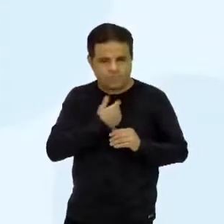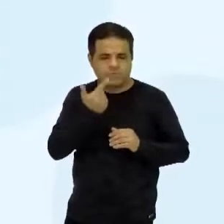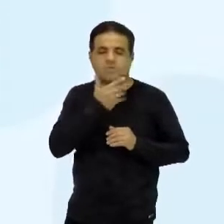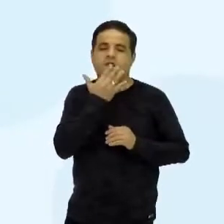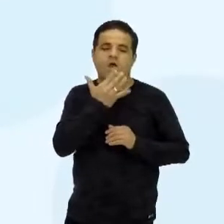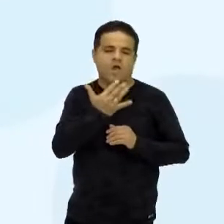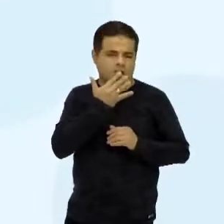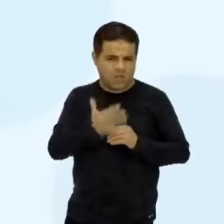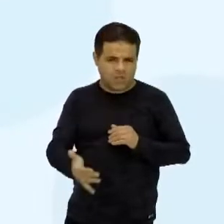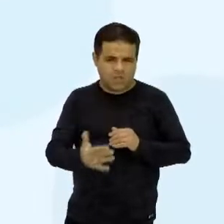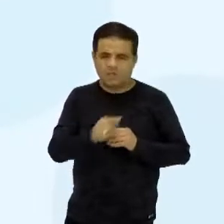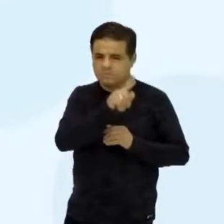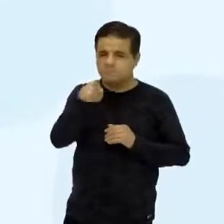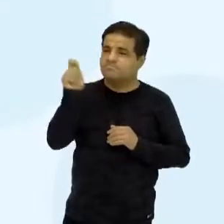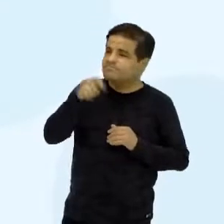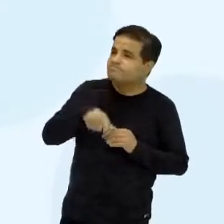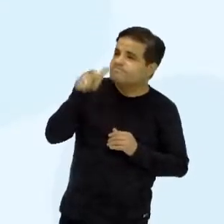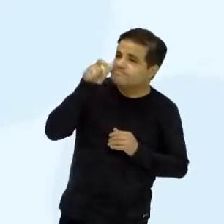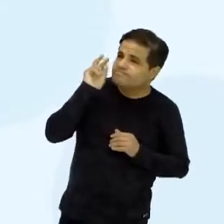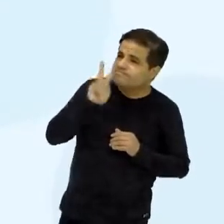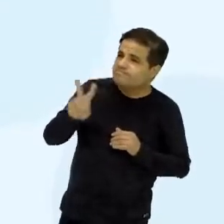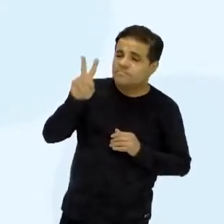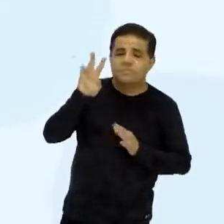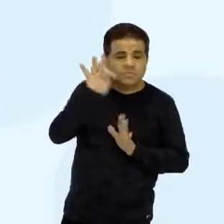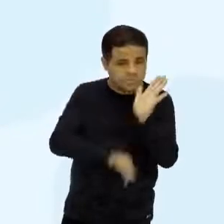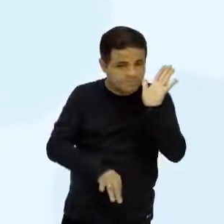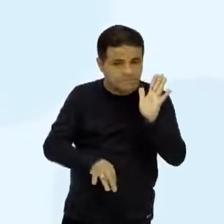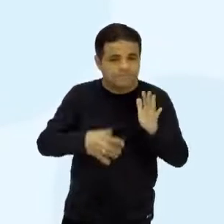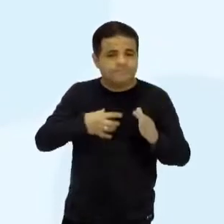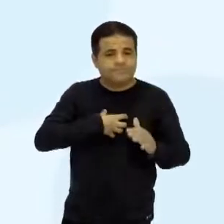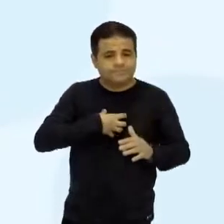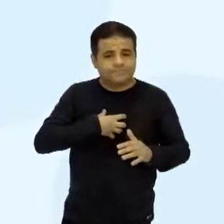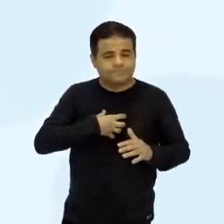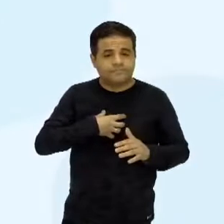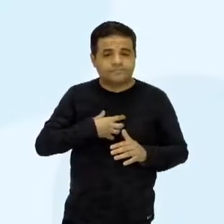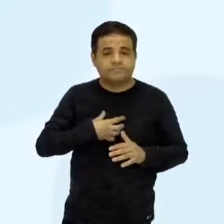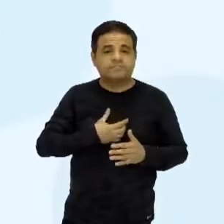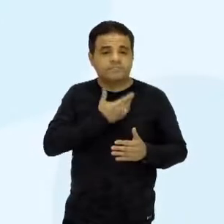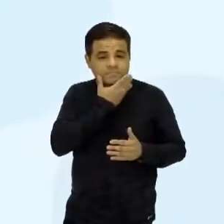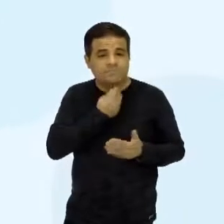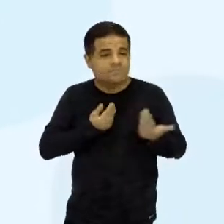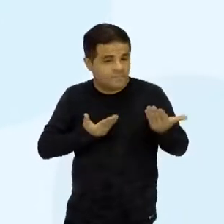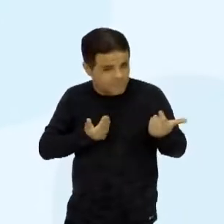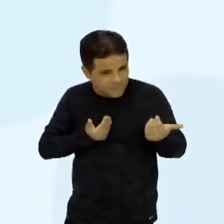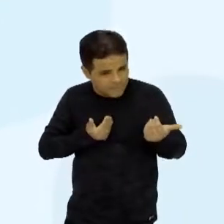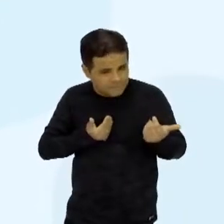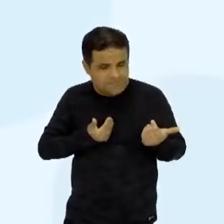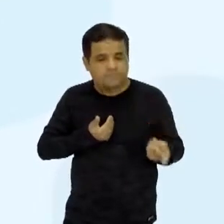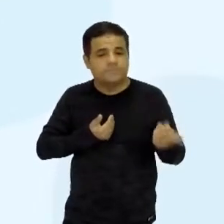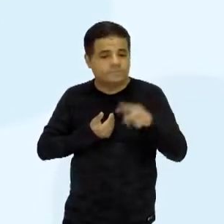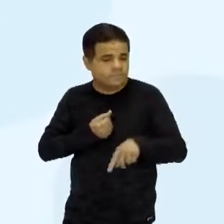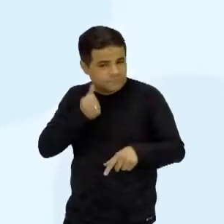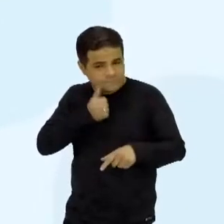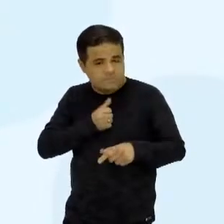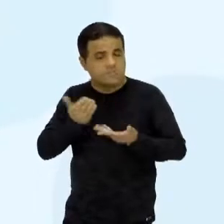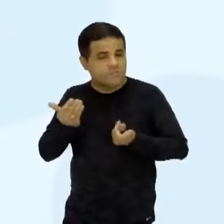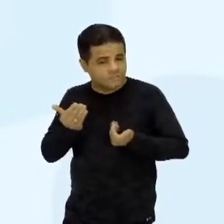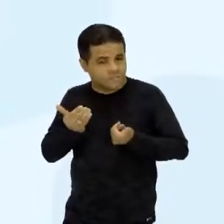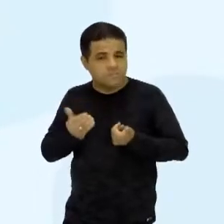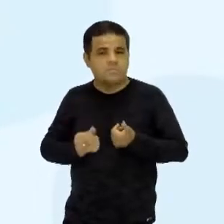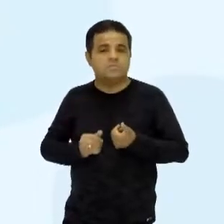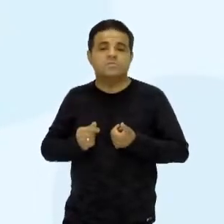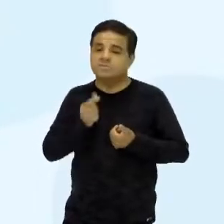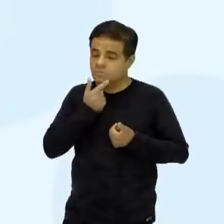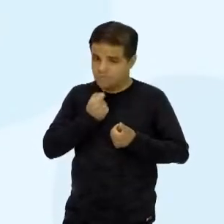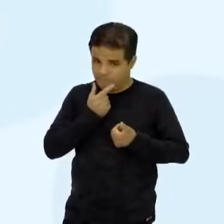específica, como vocês podem ver aí no texto. Então, eu tenho garotas, adolescentes do